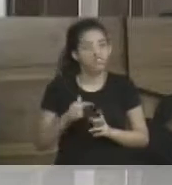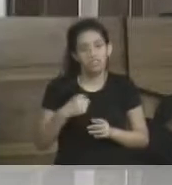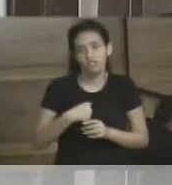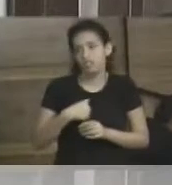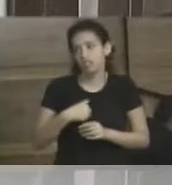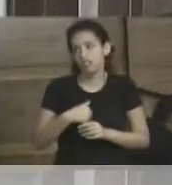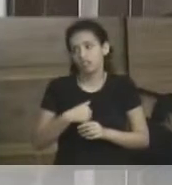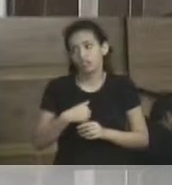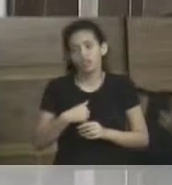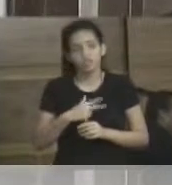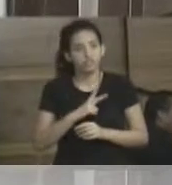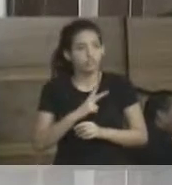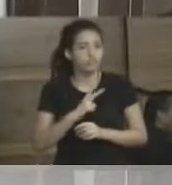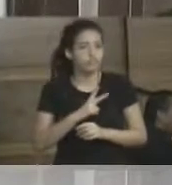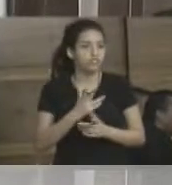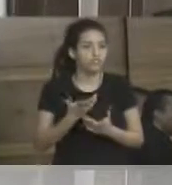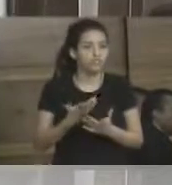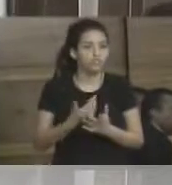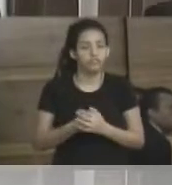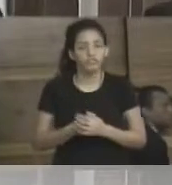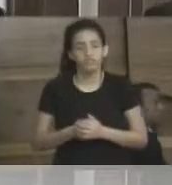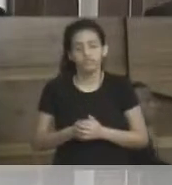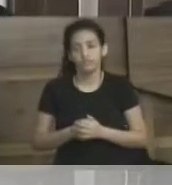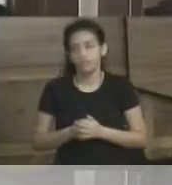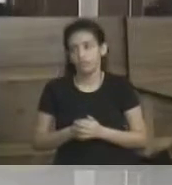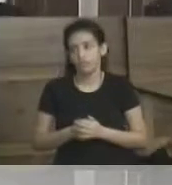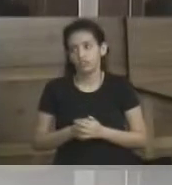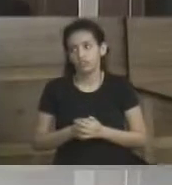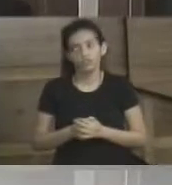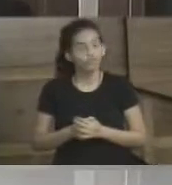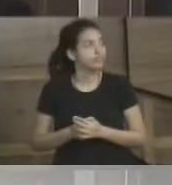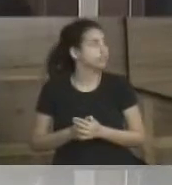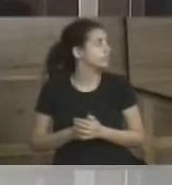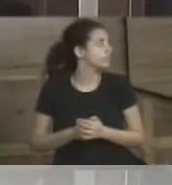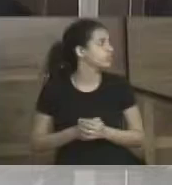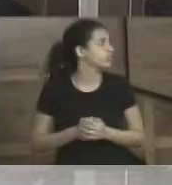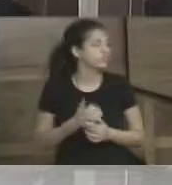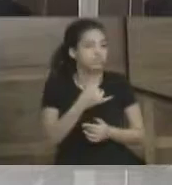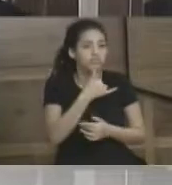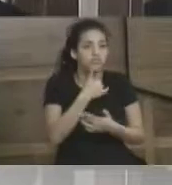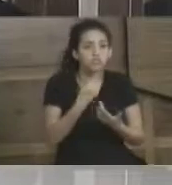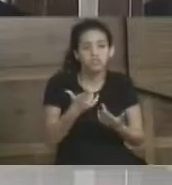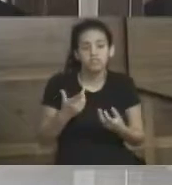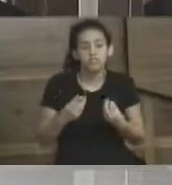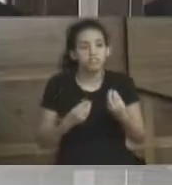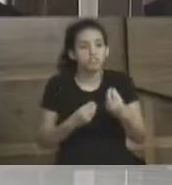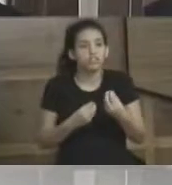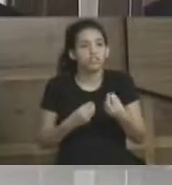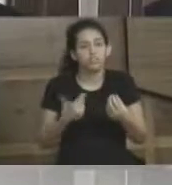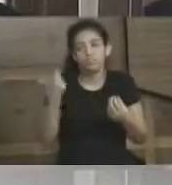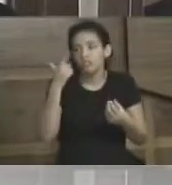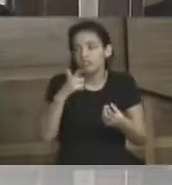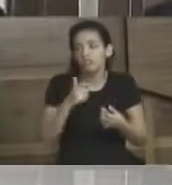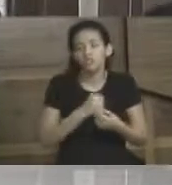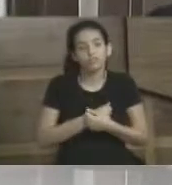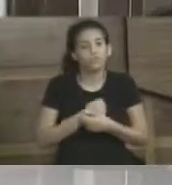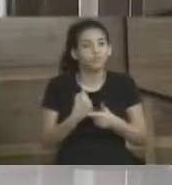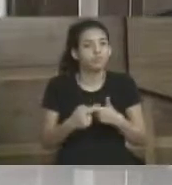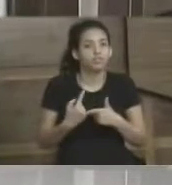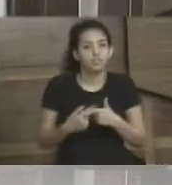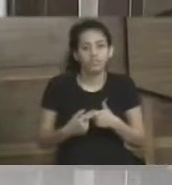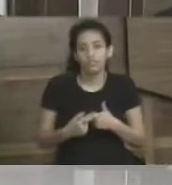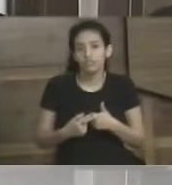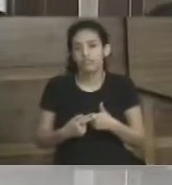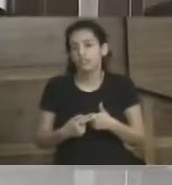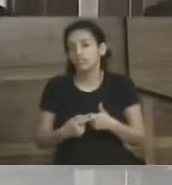Pinheiro, que está mandando para os amigos conhecidos, infelizmente, a gente não tem conseguido muito, porque contratar, nesse momento de crise